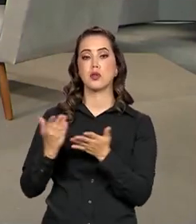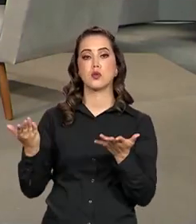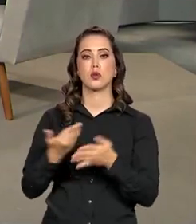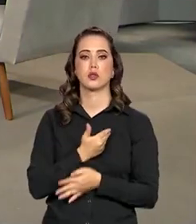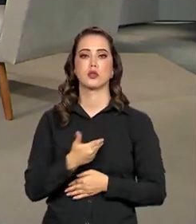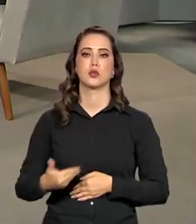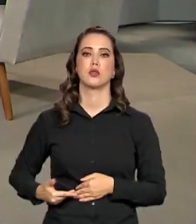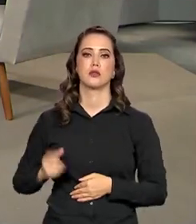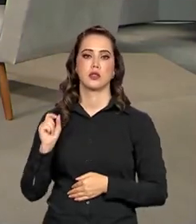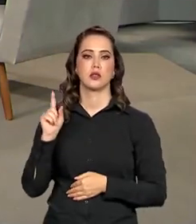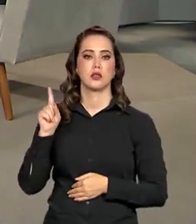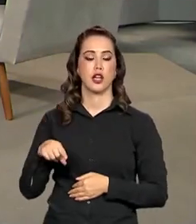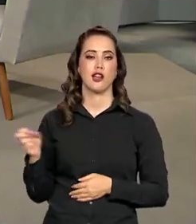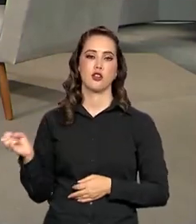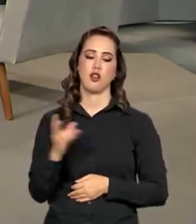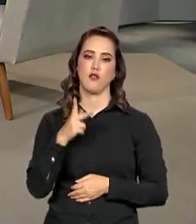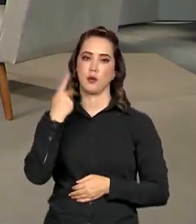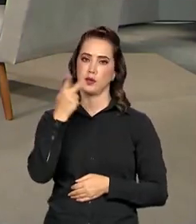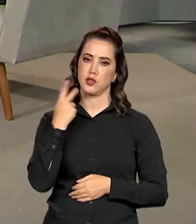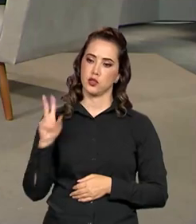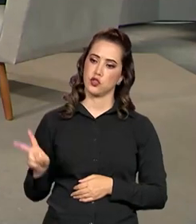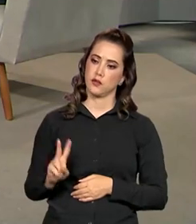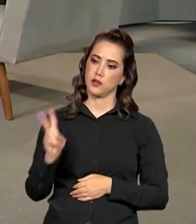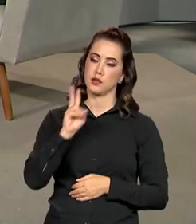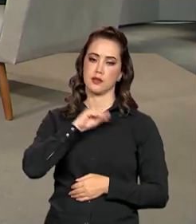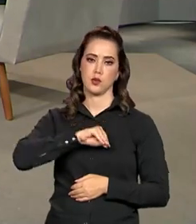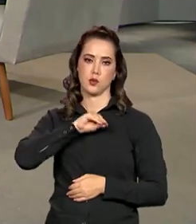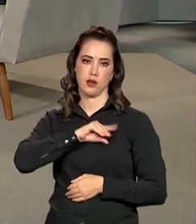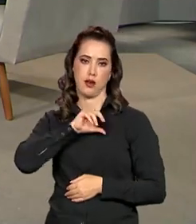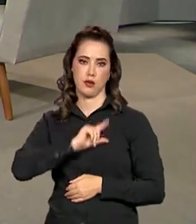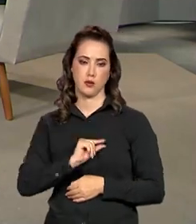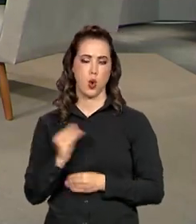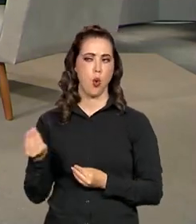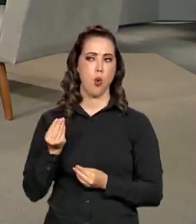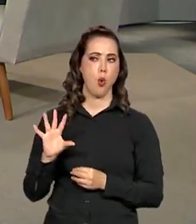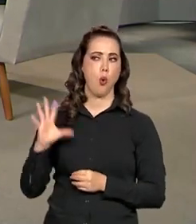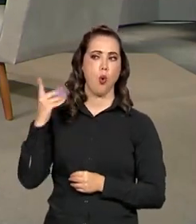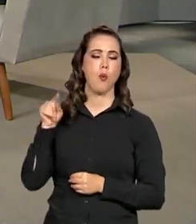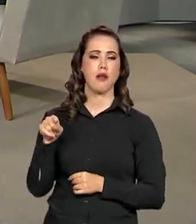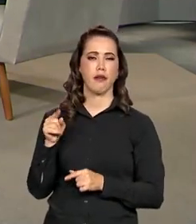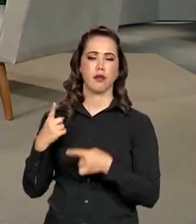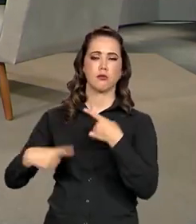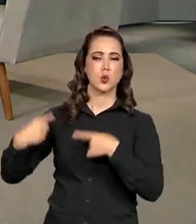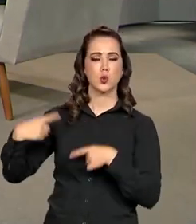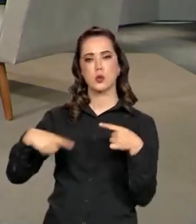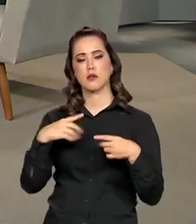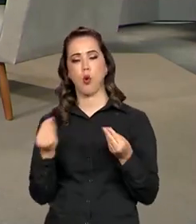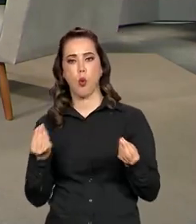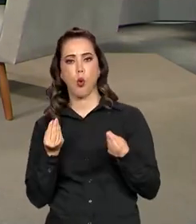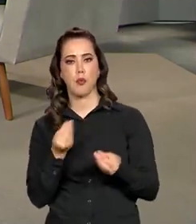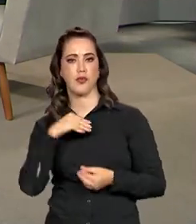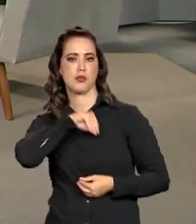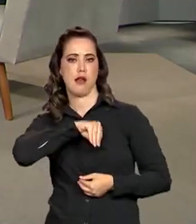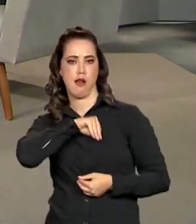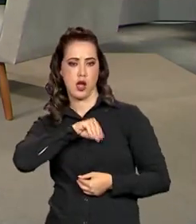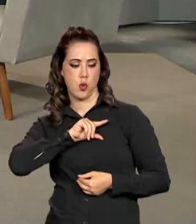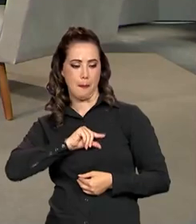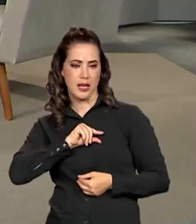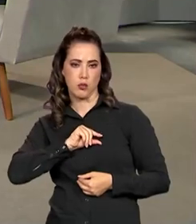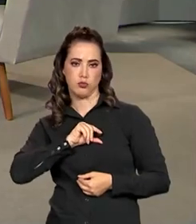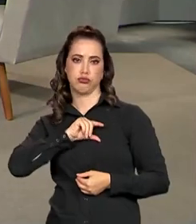governo, que é a nova política de valorização do salário mínimo. Como é que está essa discussão? Então, quais são os